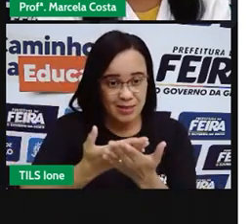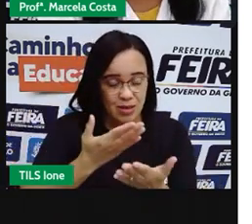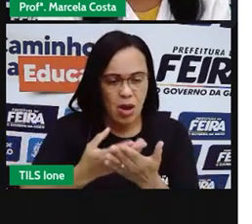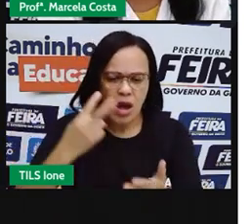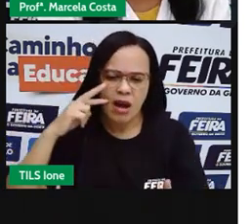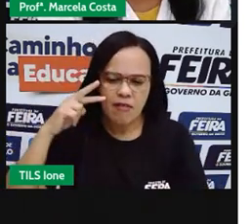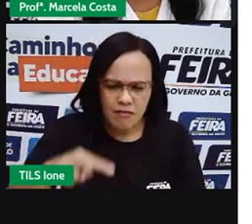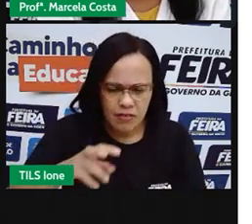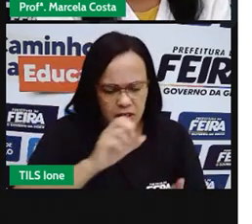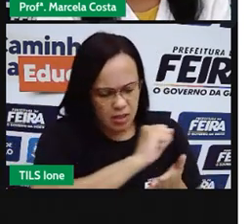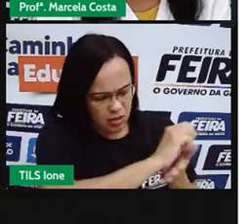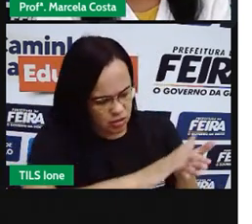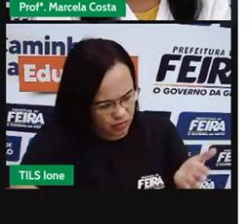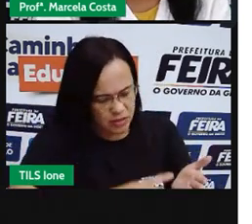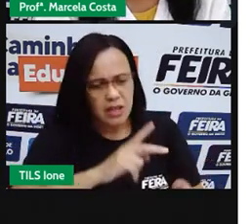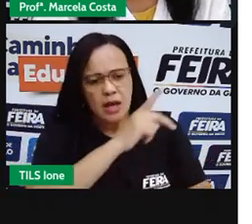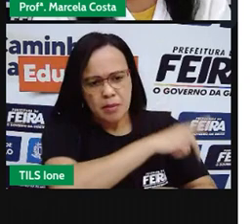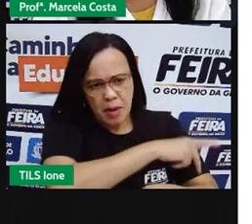percurso pedagógico.